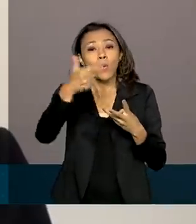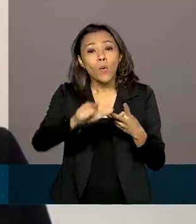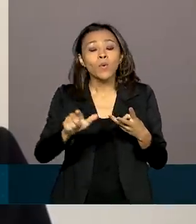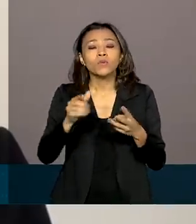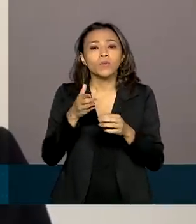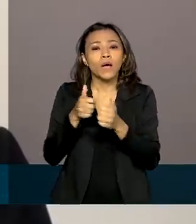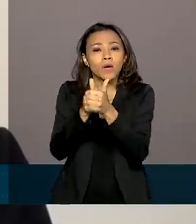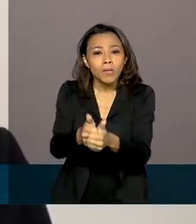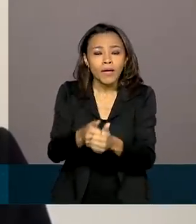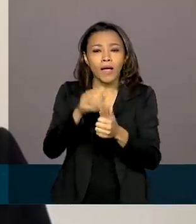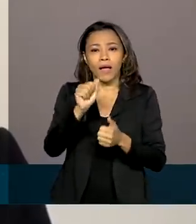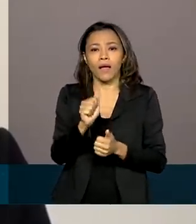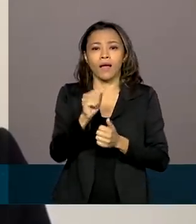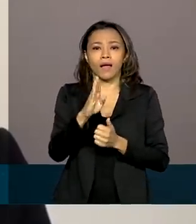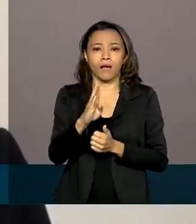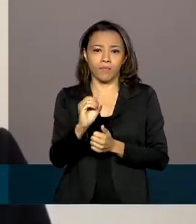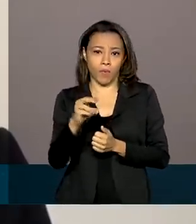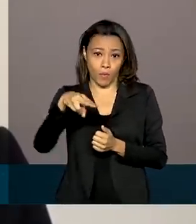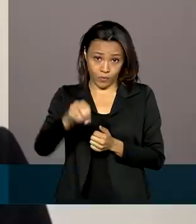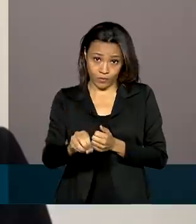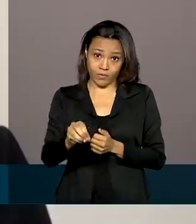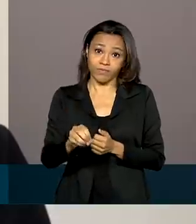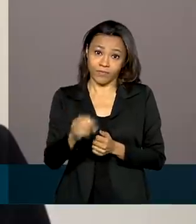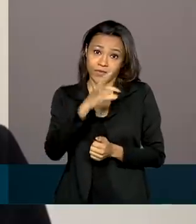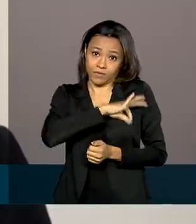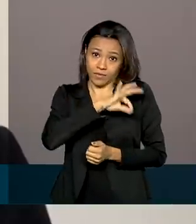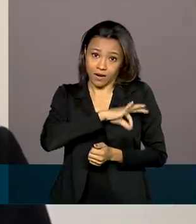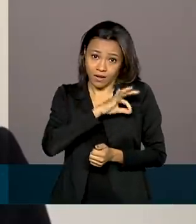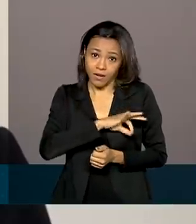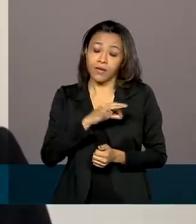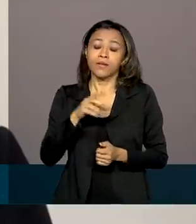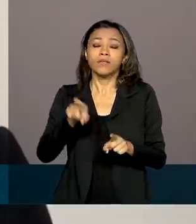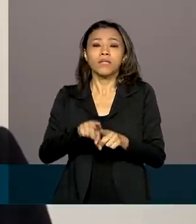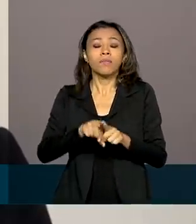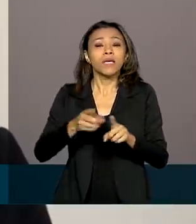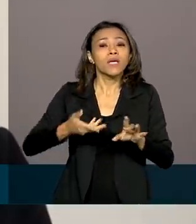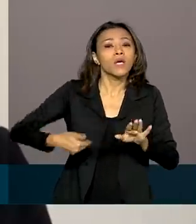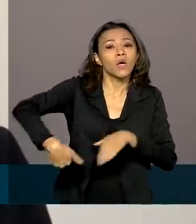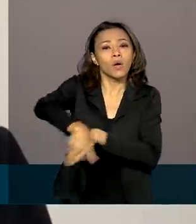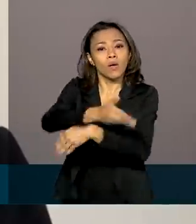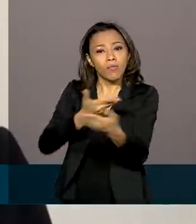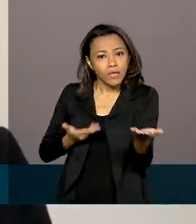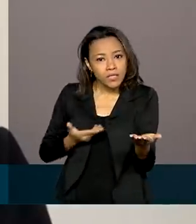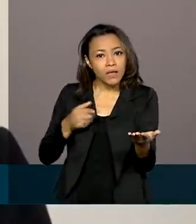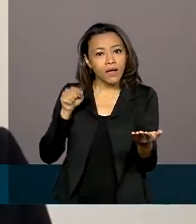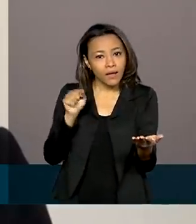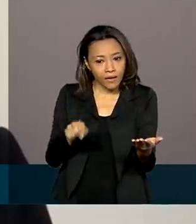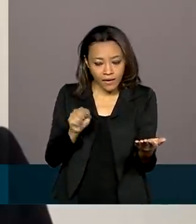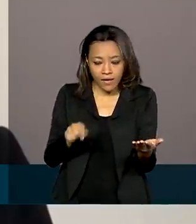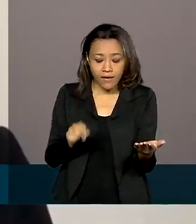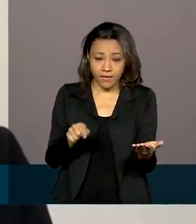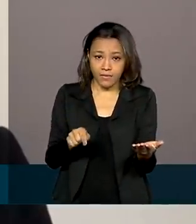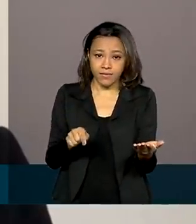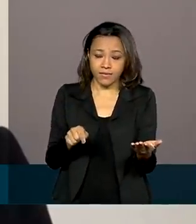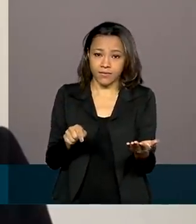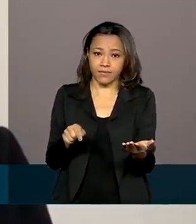o cronograma do abono salarial, e poder compartilhar essa carteira de trabalho